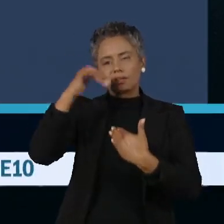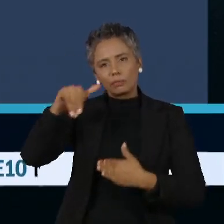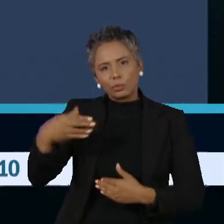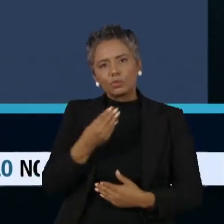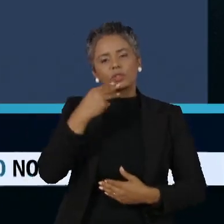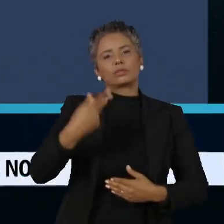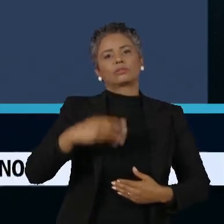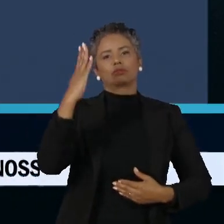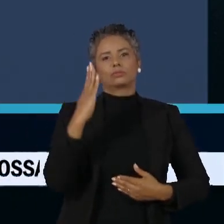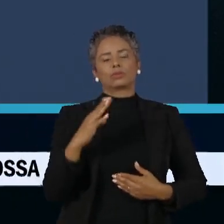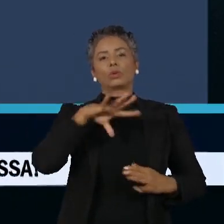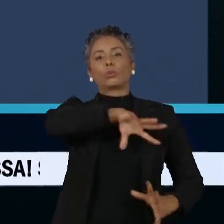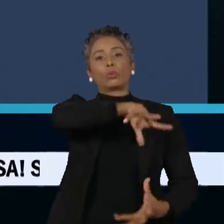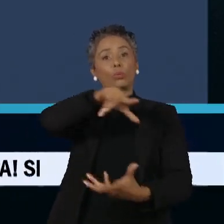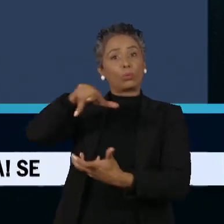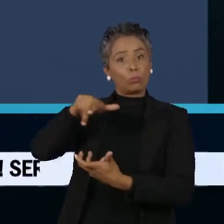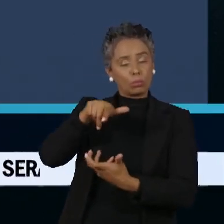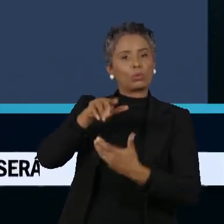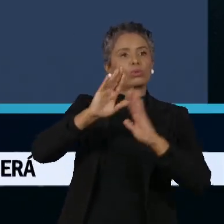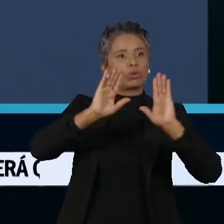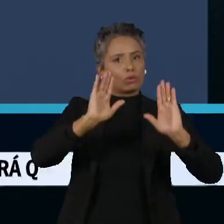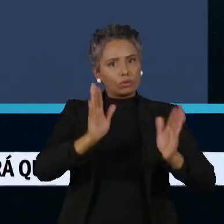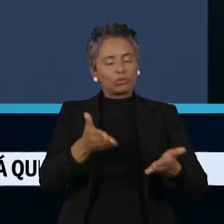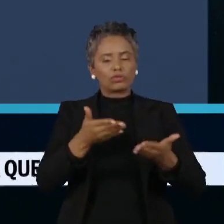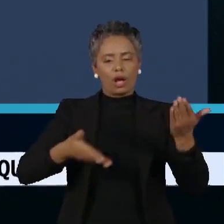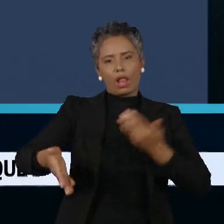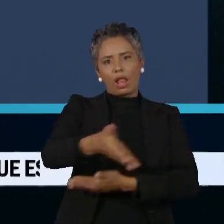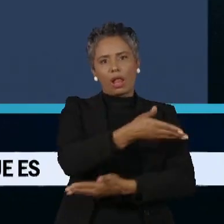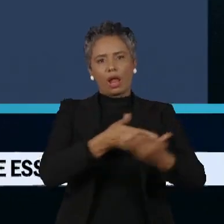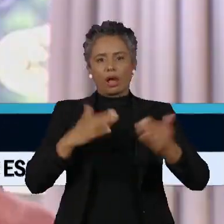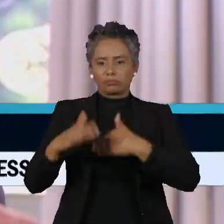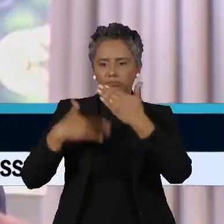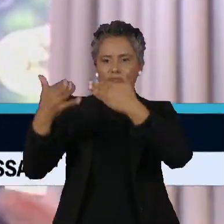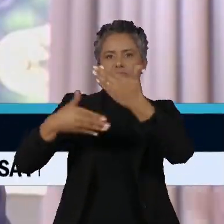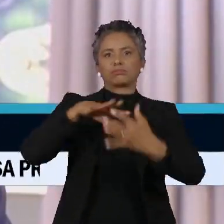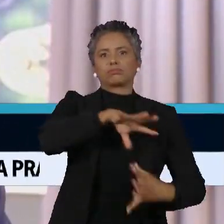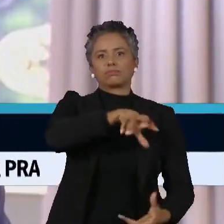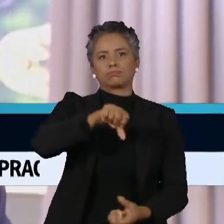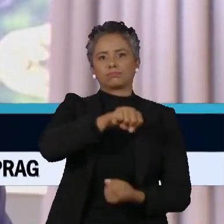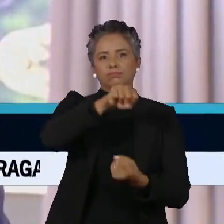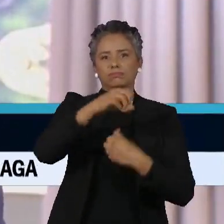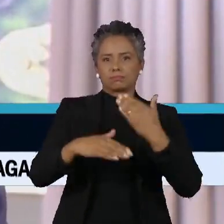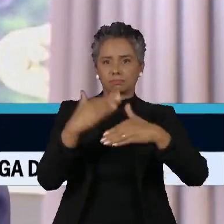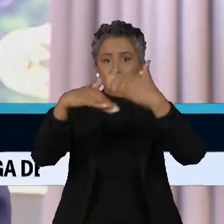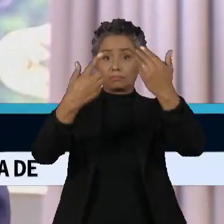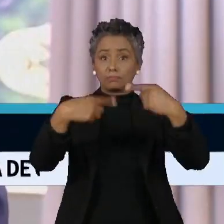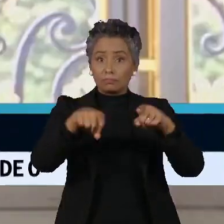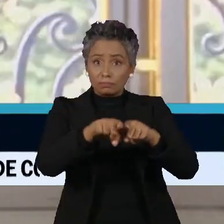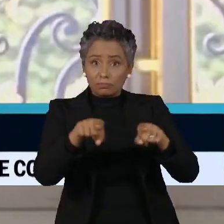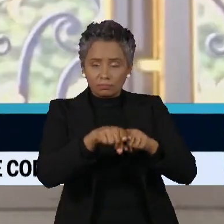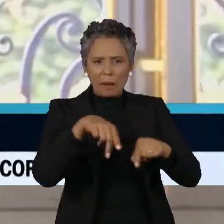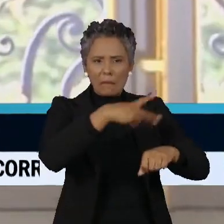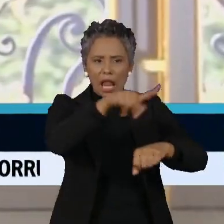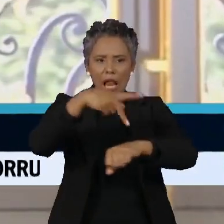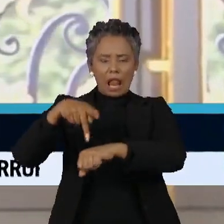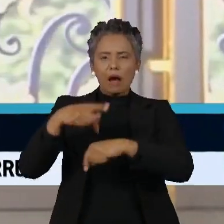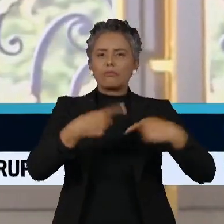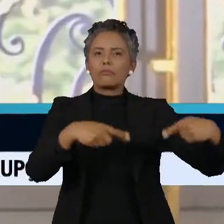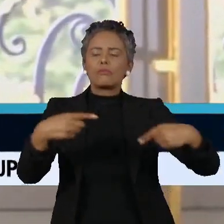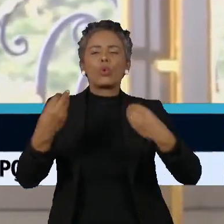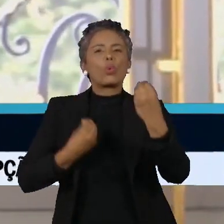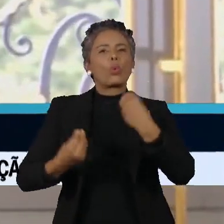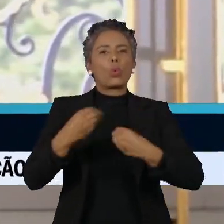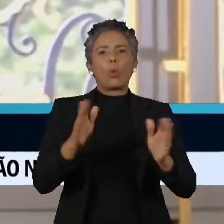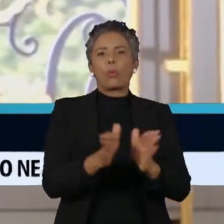país e um mundo com mais cooperação e desenvolvimento sustentável. Líderes mundiais vão discutir o combate à pobreza,